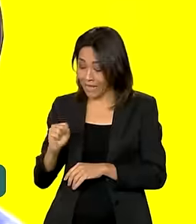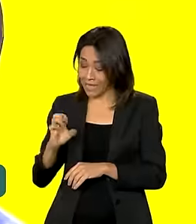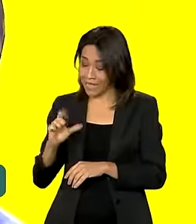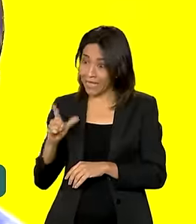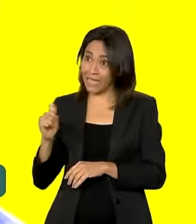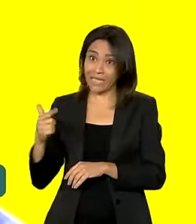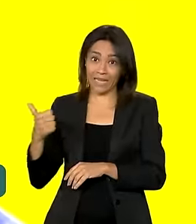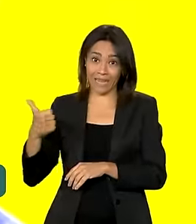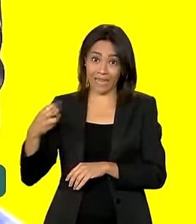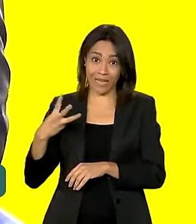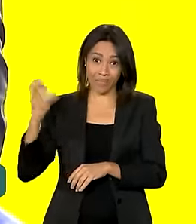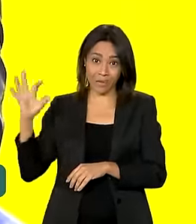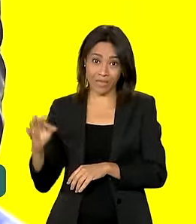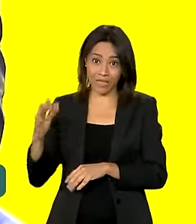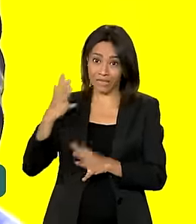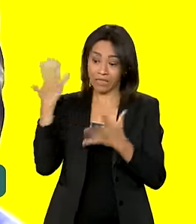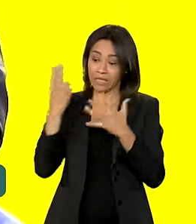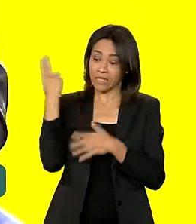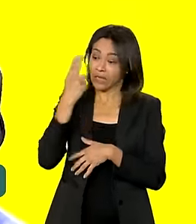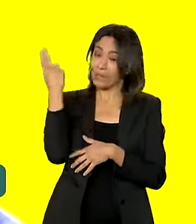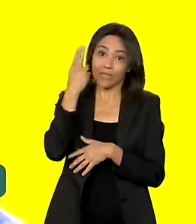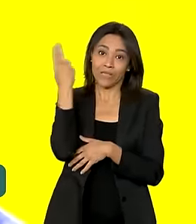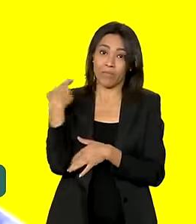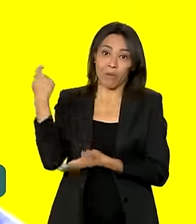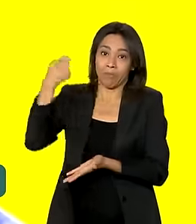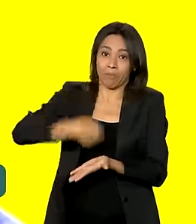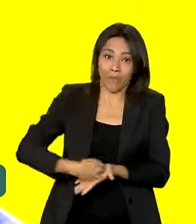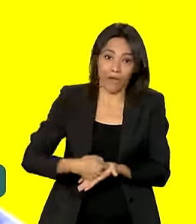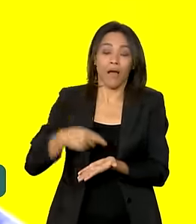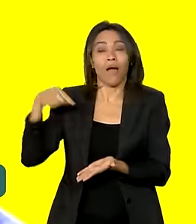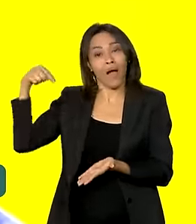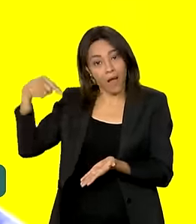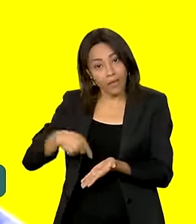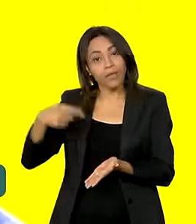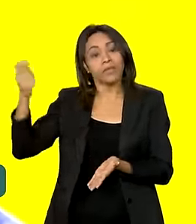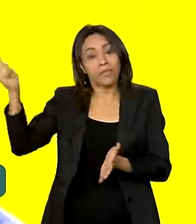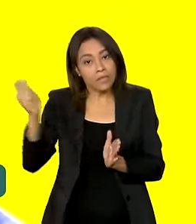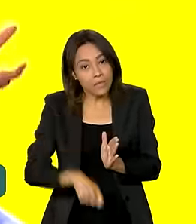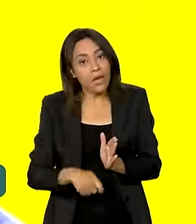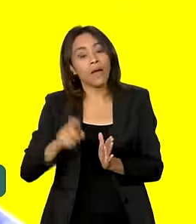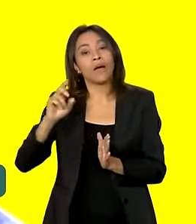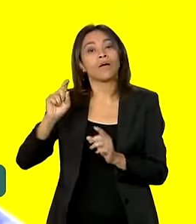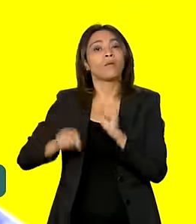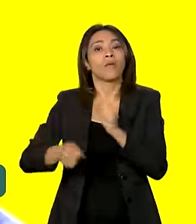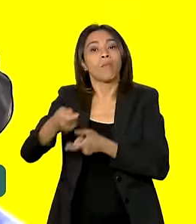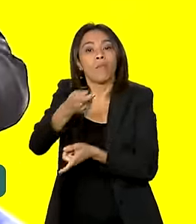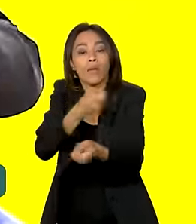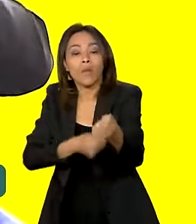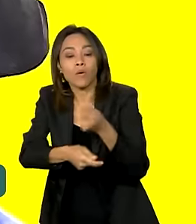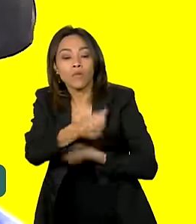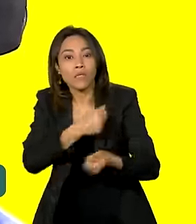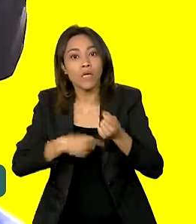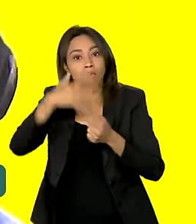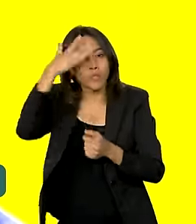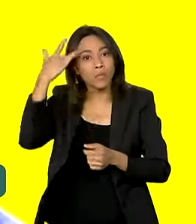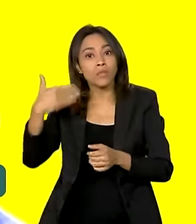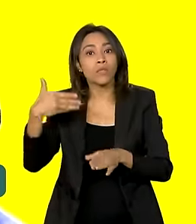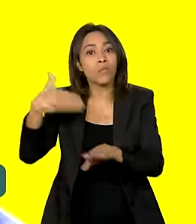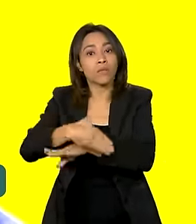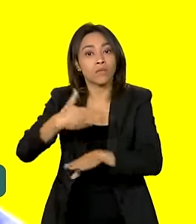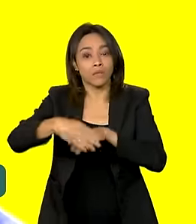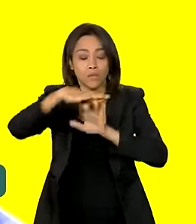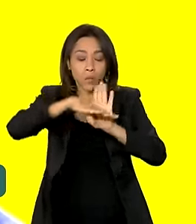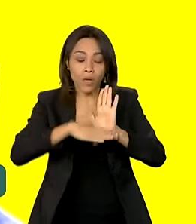13% e as pessoas se perderam. Então aqui também há a possibilidade agora de que as pessoas que tiveram no Pronamp refinanciarem,